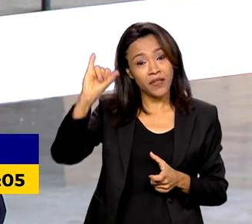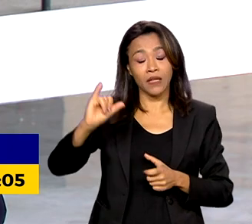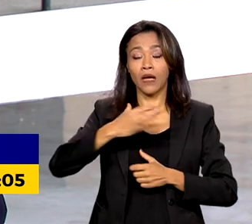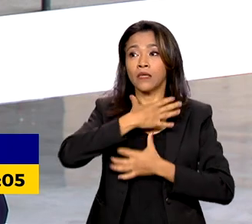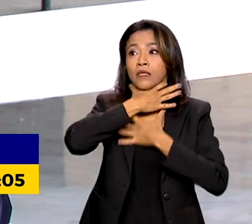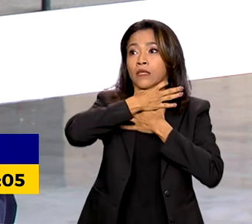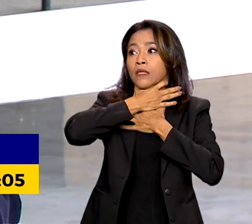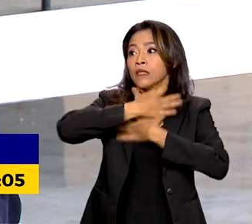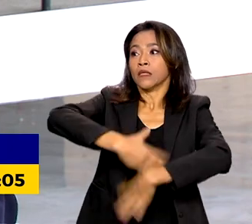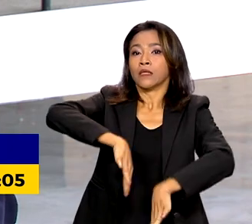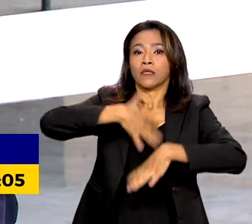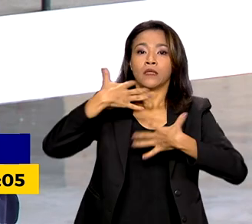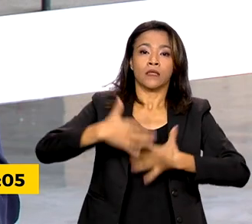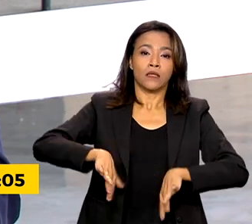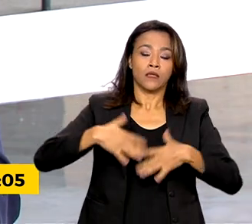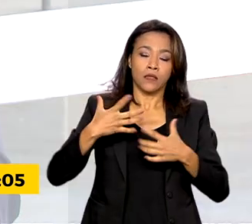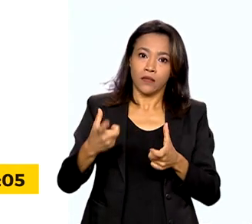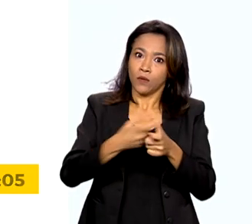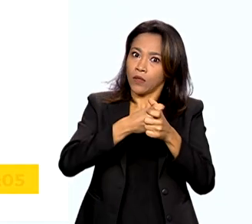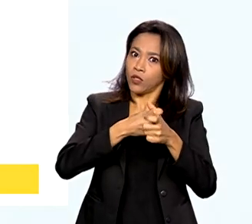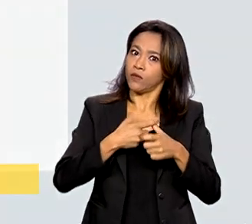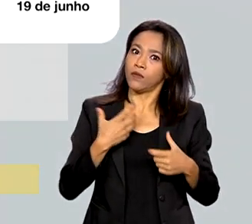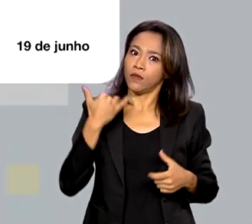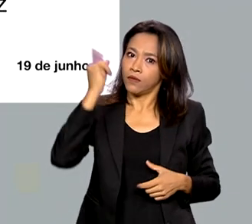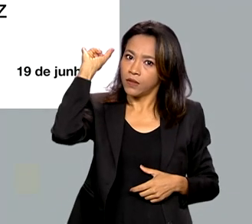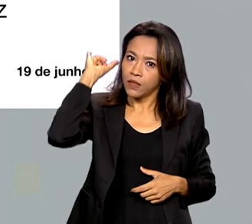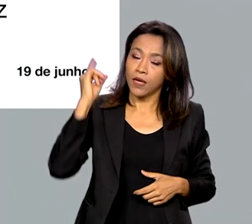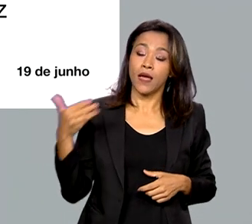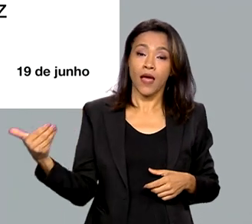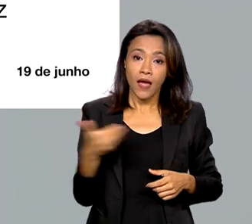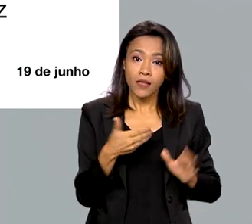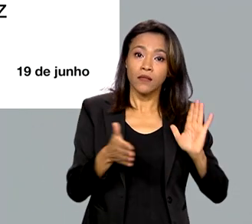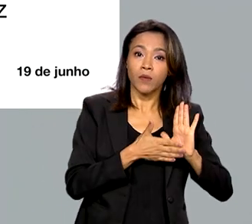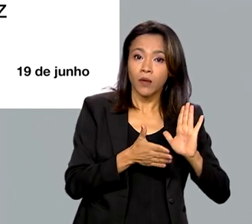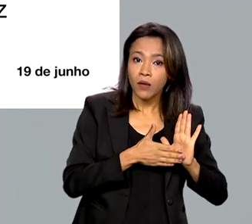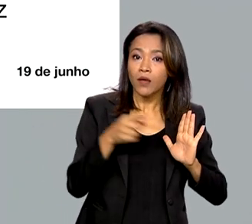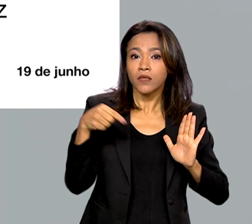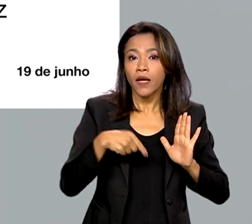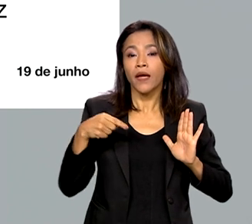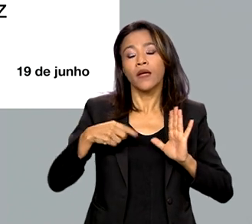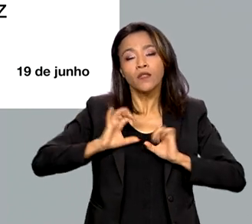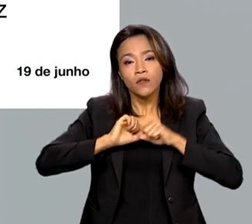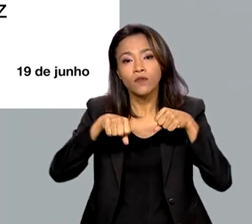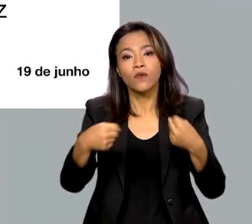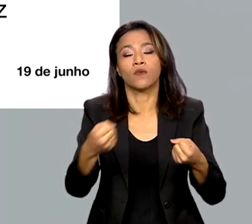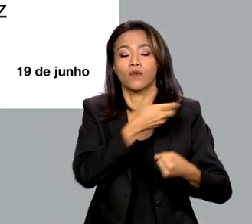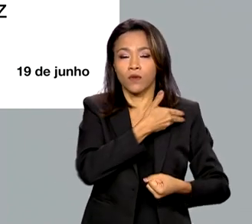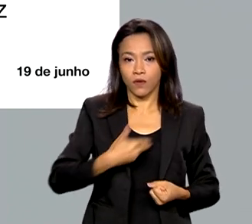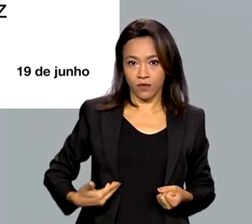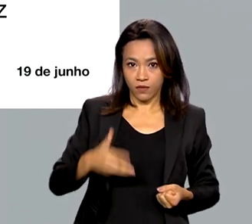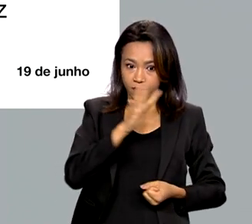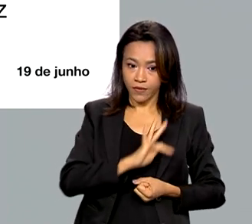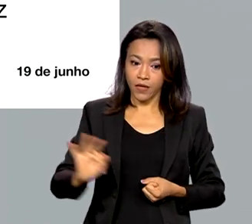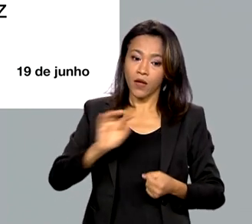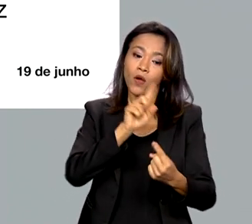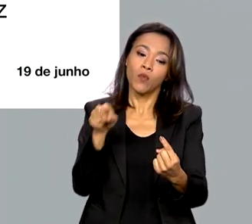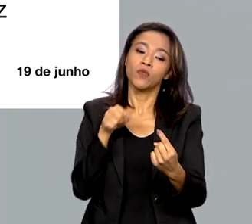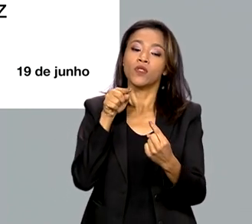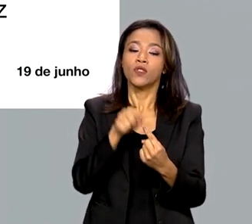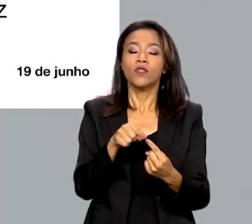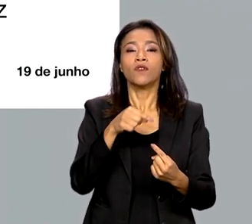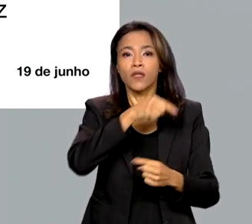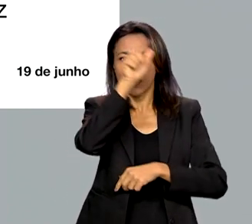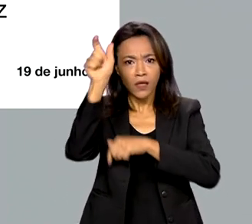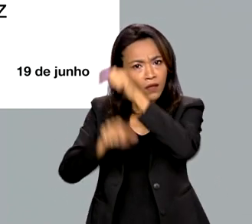Nas redes sociais, o presidente Lula disse que a medida também faz parte de uma série de esforços do governo para garantir crédito e